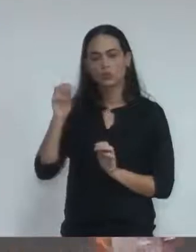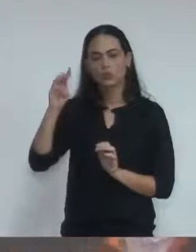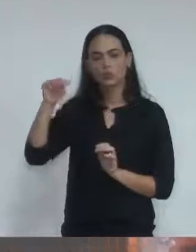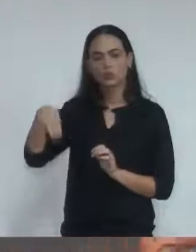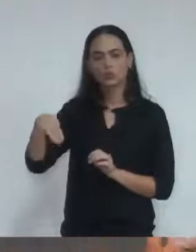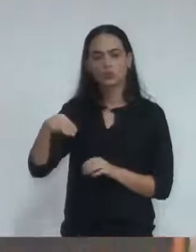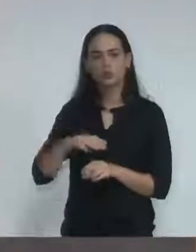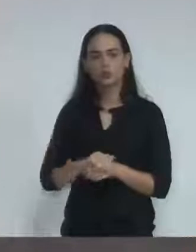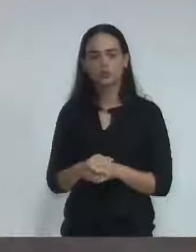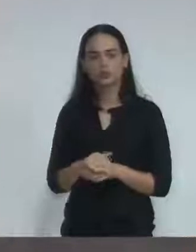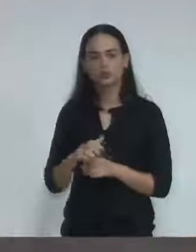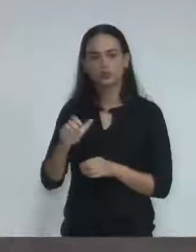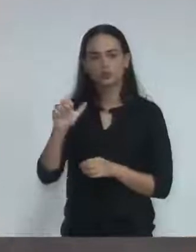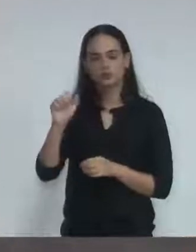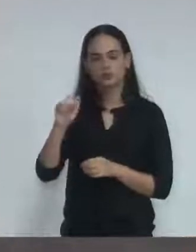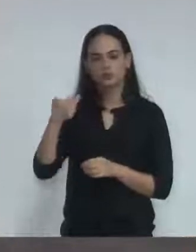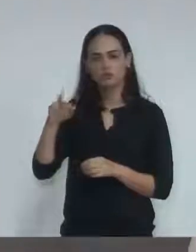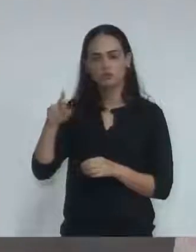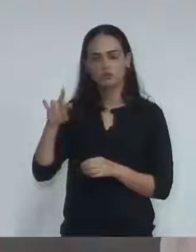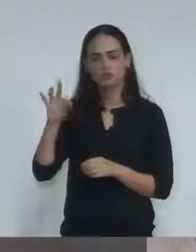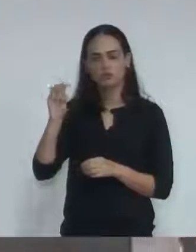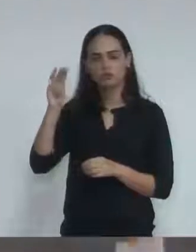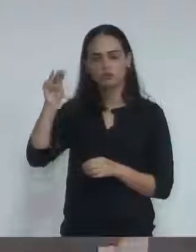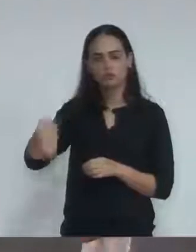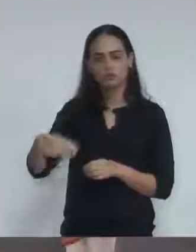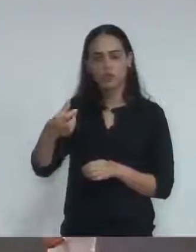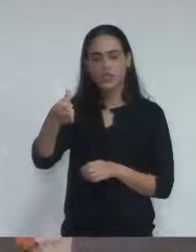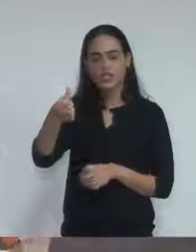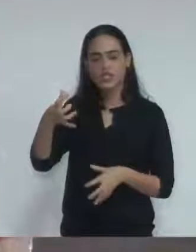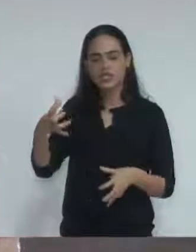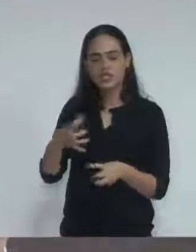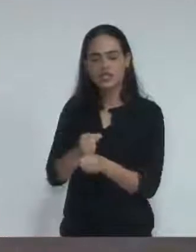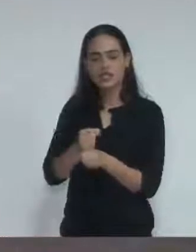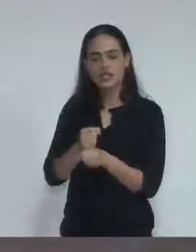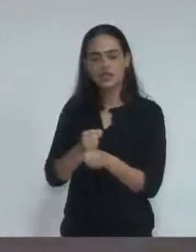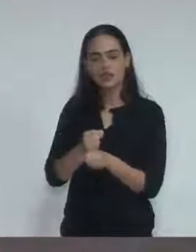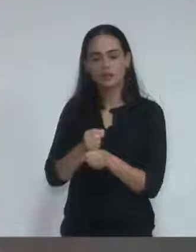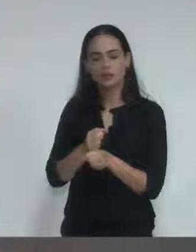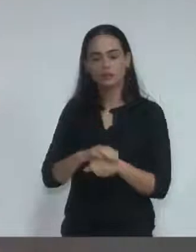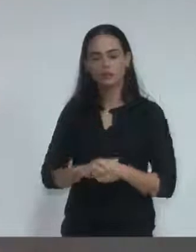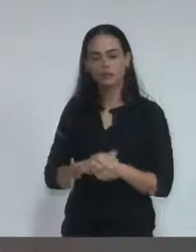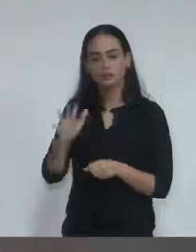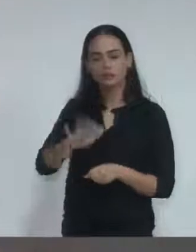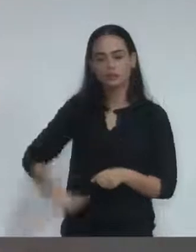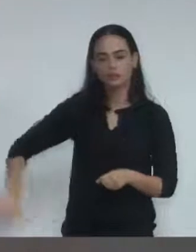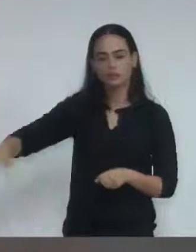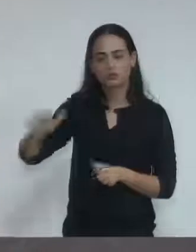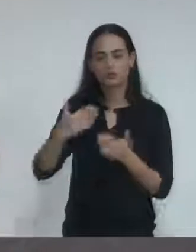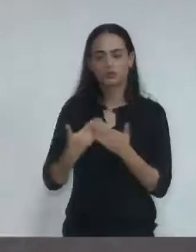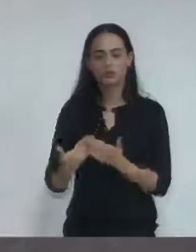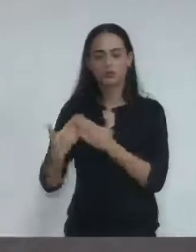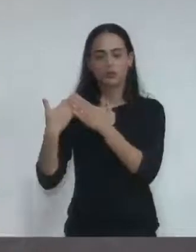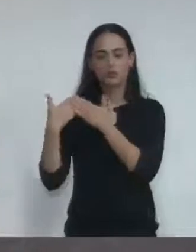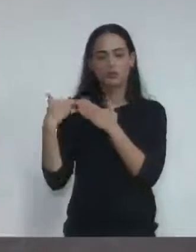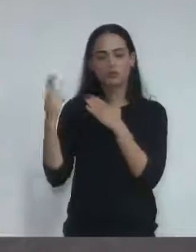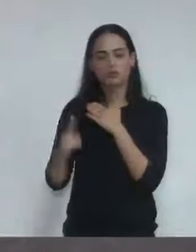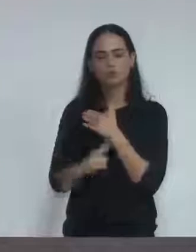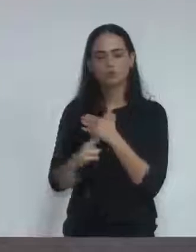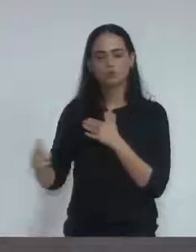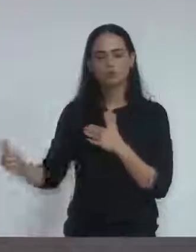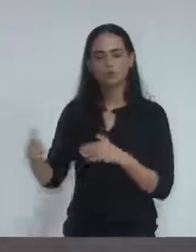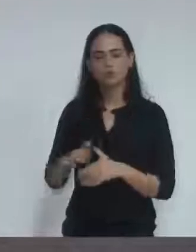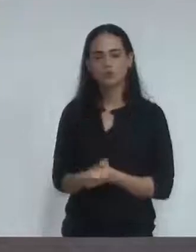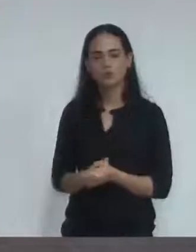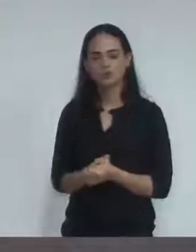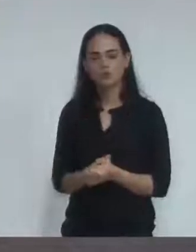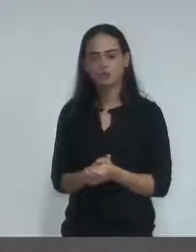em virtude, aos seis anos, como arcebispo metropolitano de Campinas, e que, do deliberado dessa Casa de Lei, seja dada a ciência ao